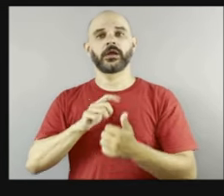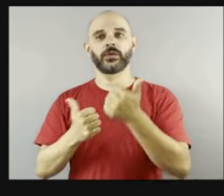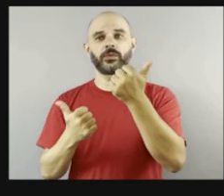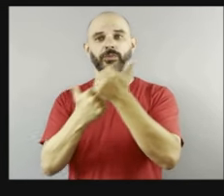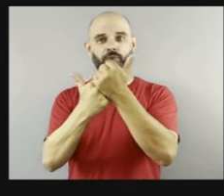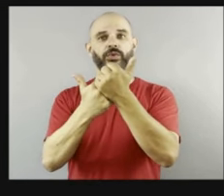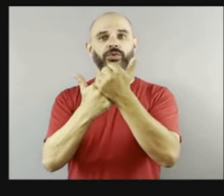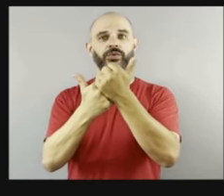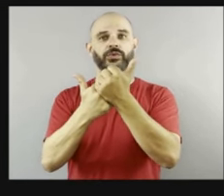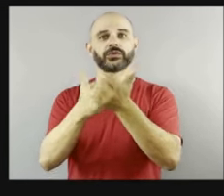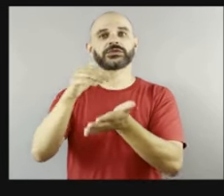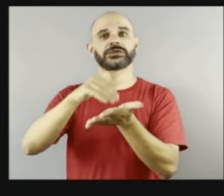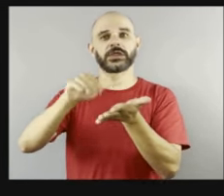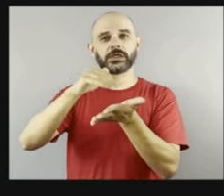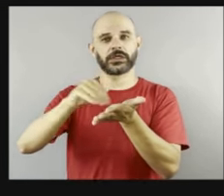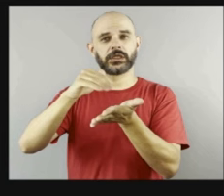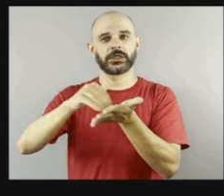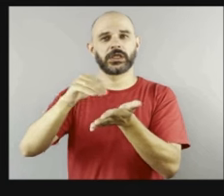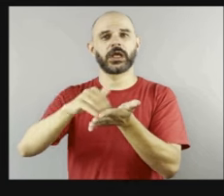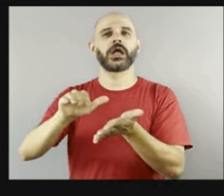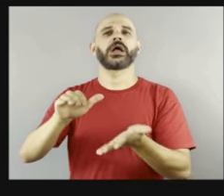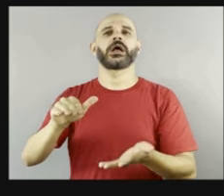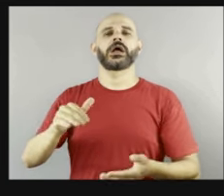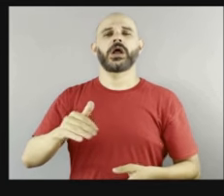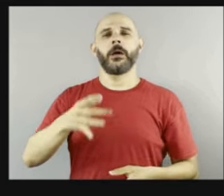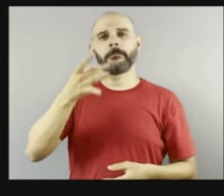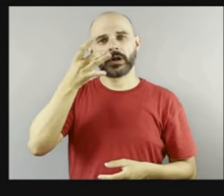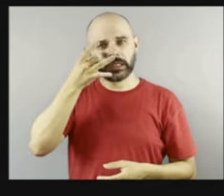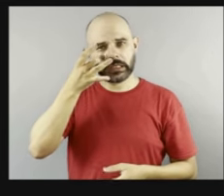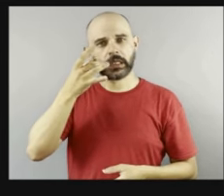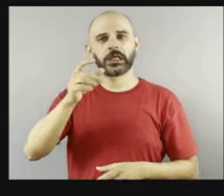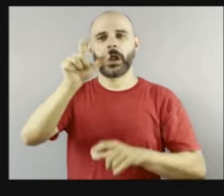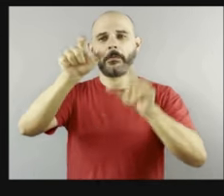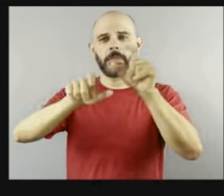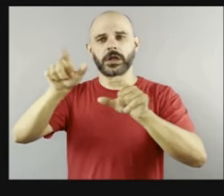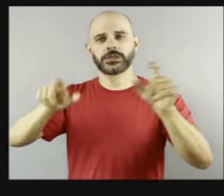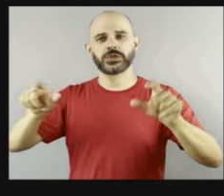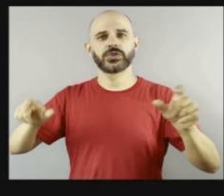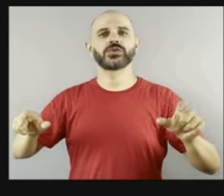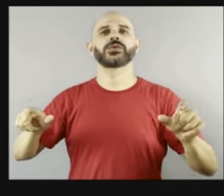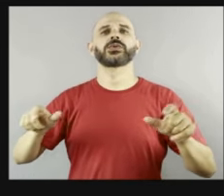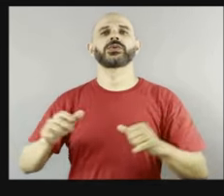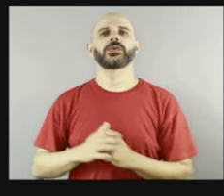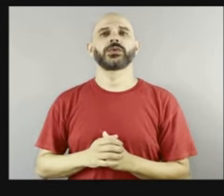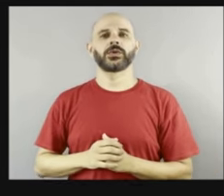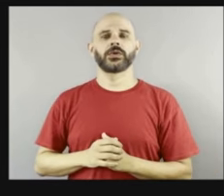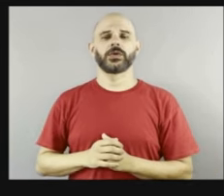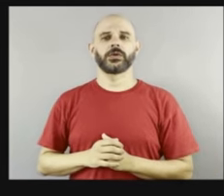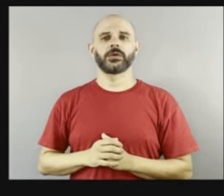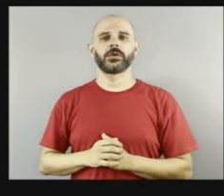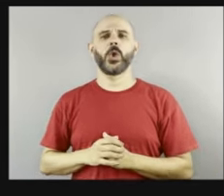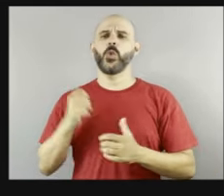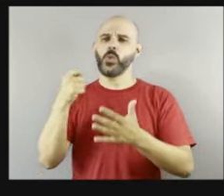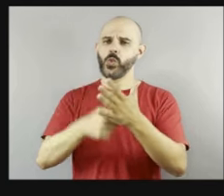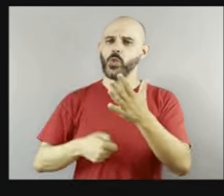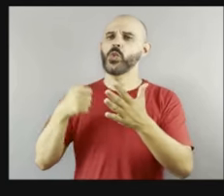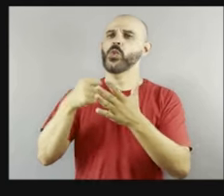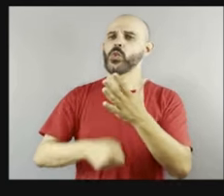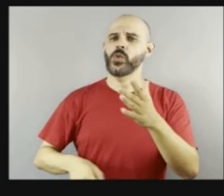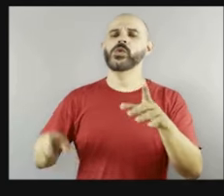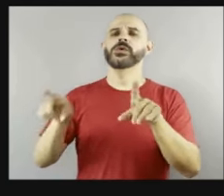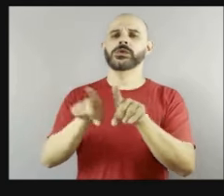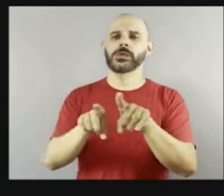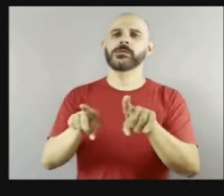muitas, muitas pessoas que estão aí lutando também para que a inclusão aconteça de